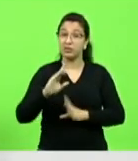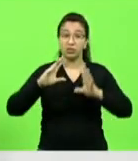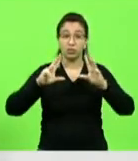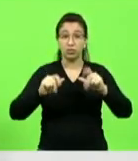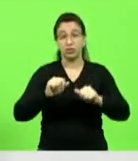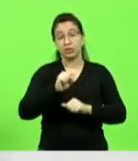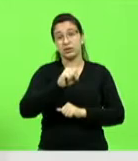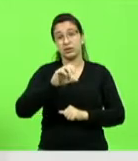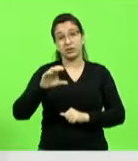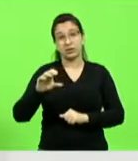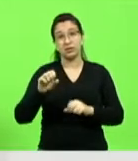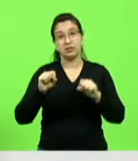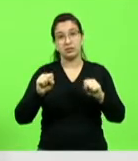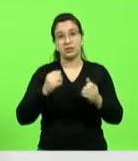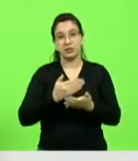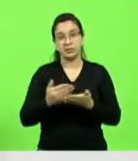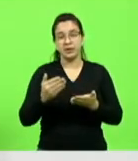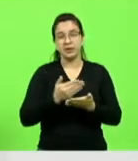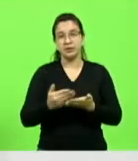perdendo.